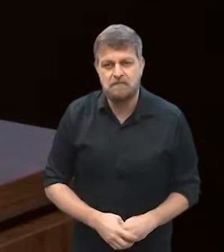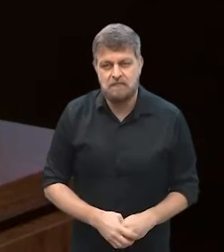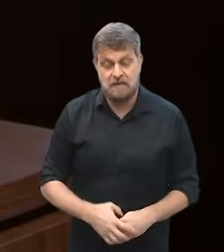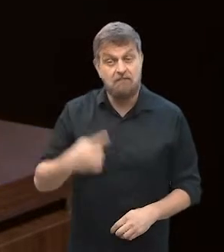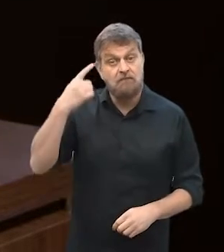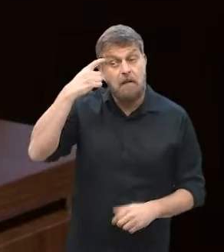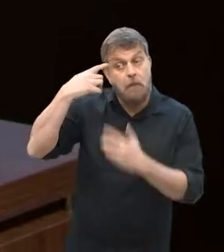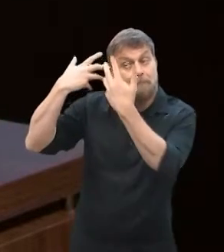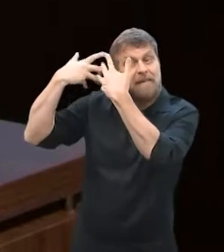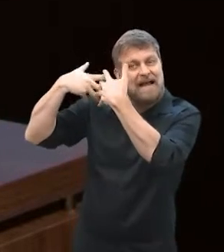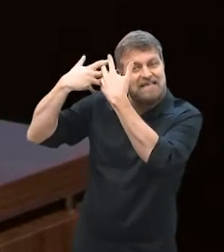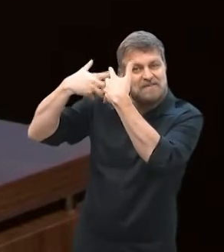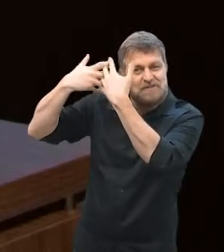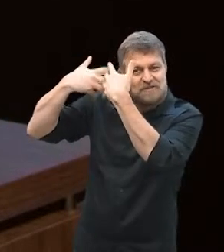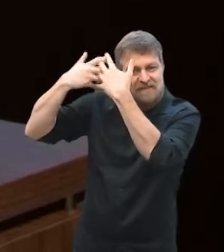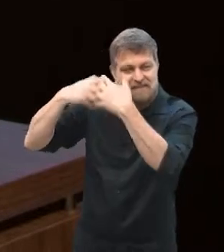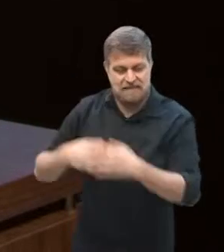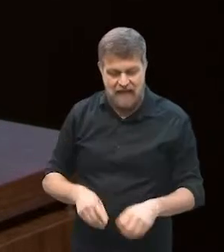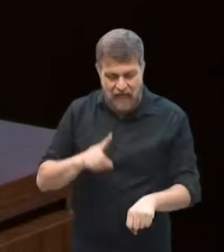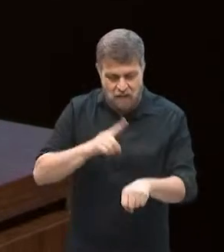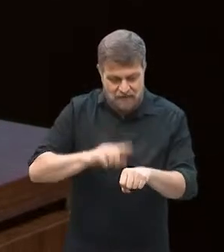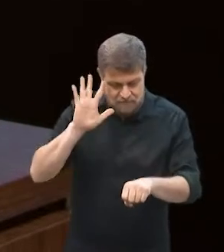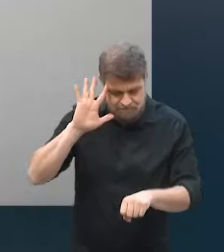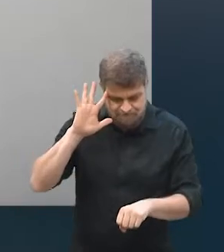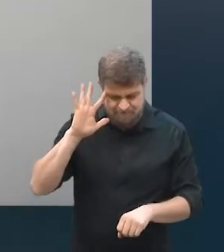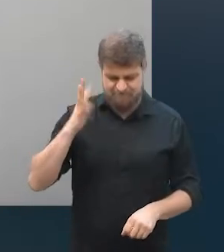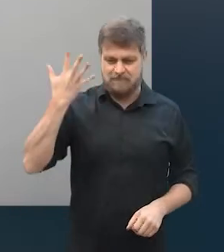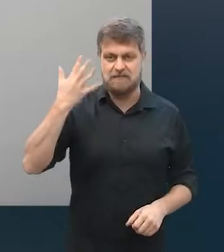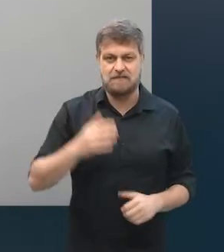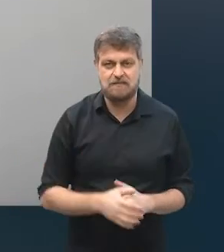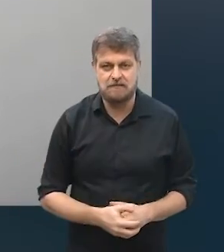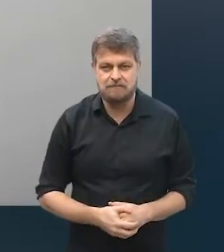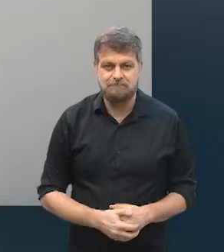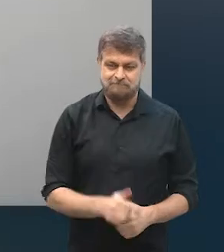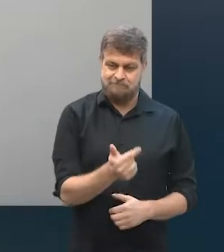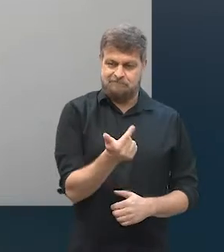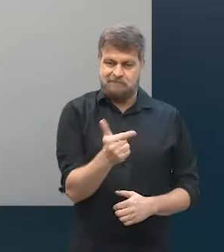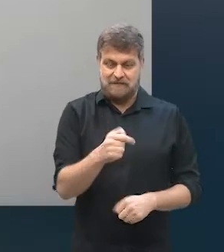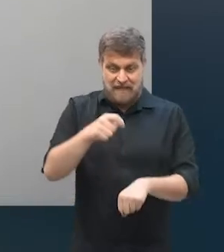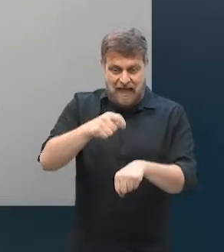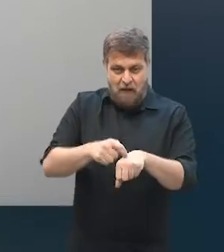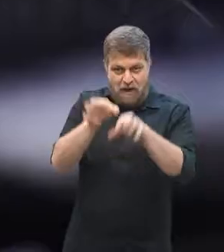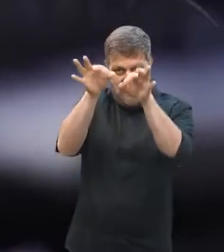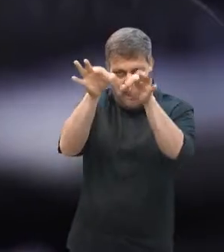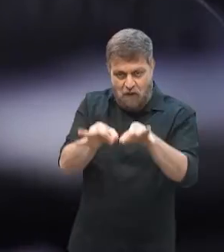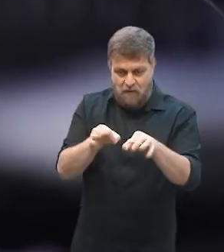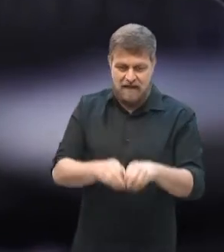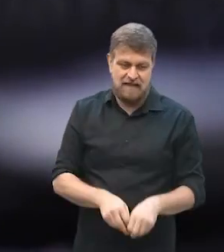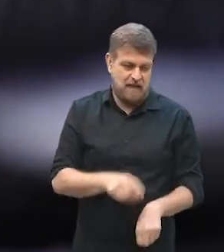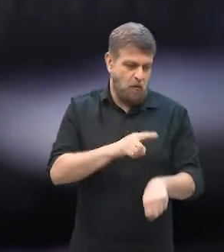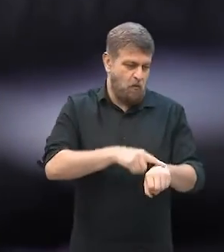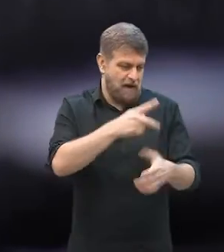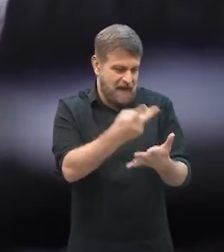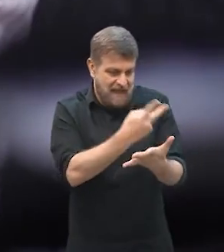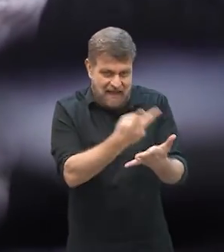quero racionalizar essa tomada de decisão, enfim, embora não tenha o momento certo, o momento errado, existem, vamos